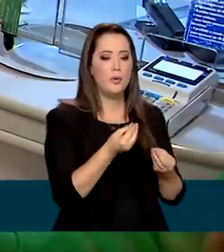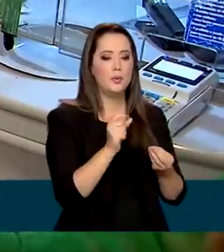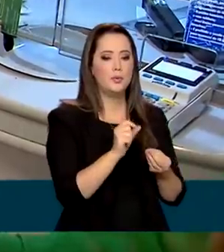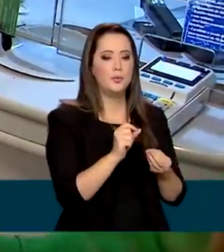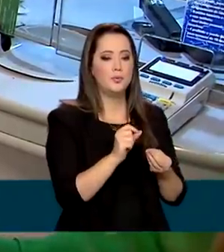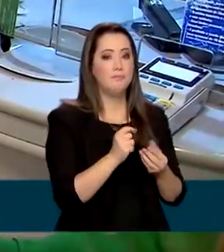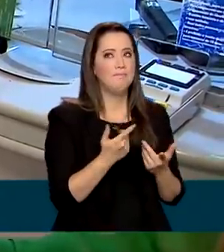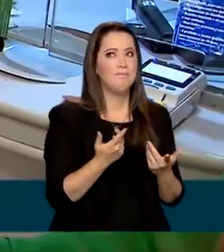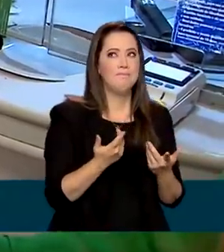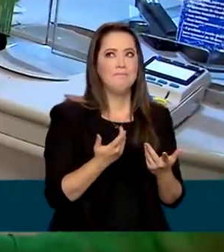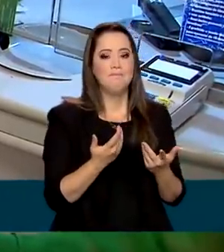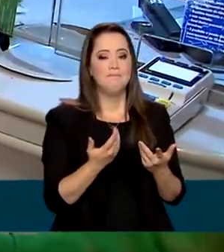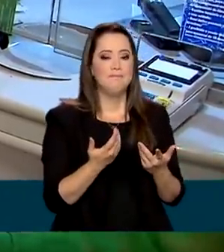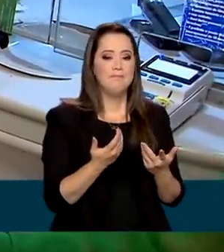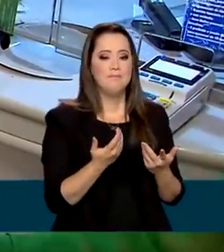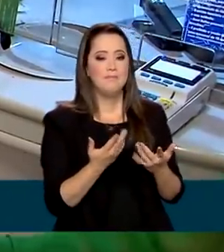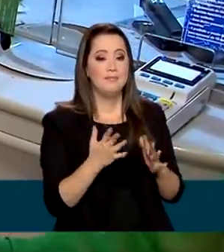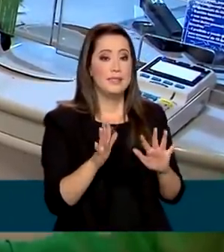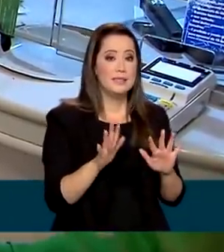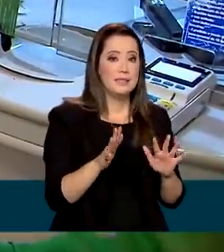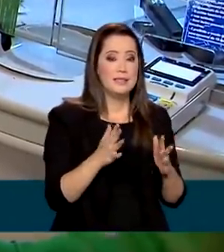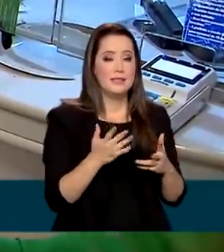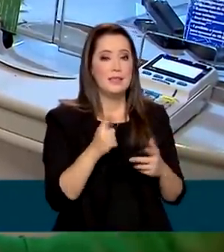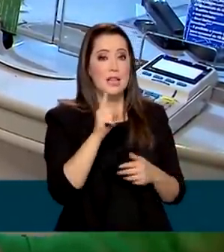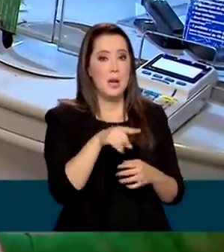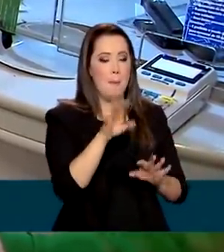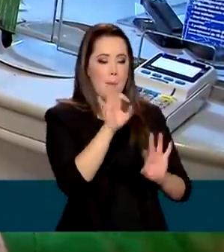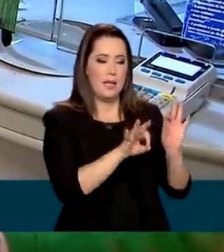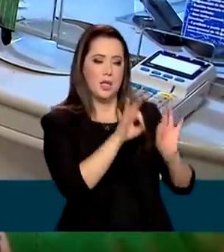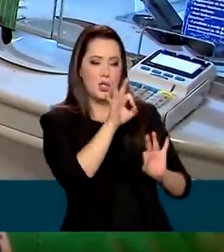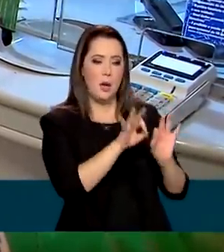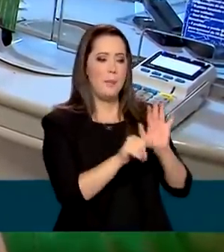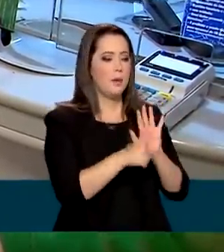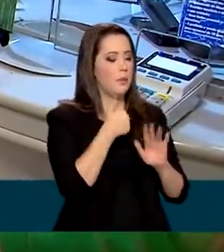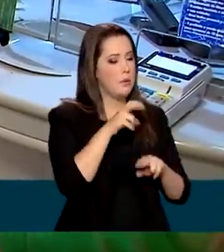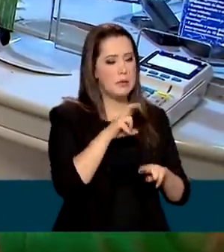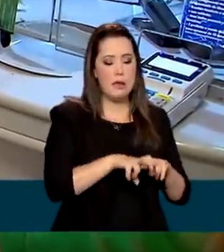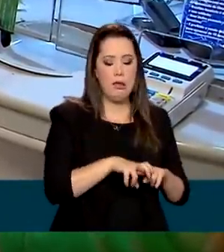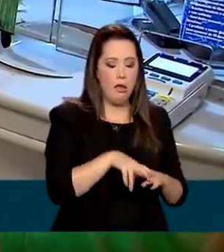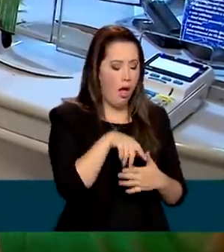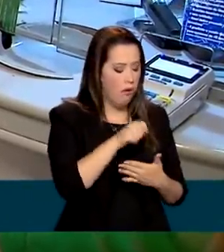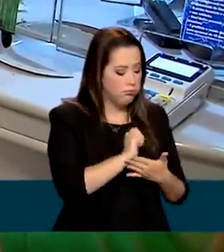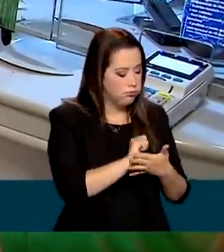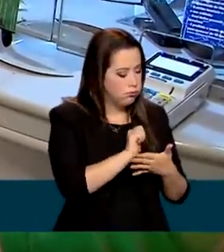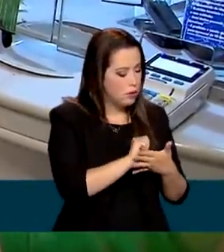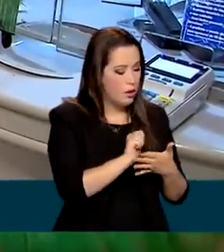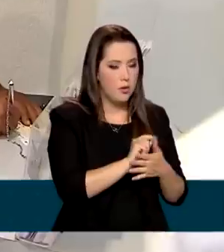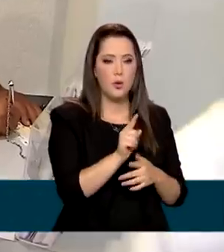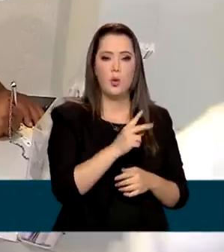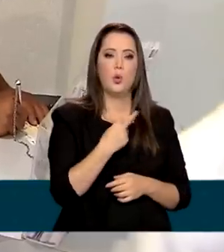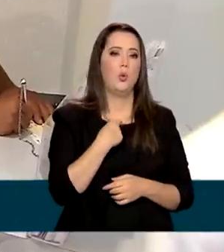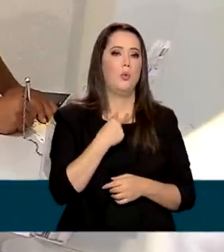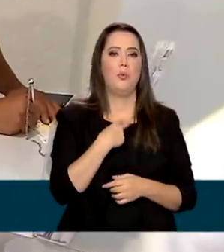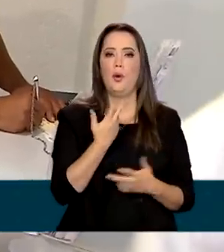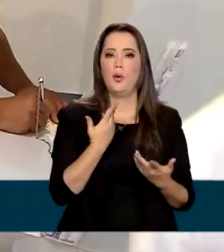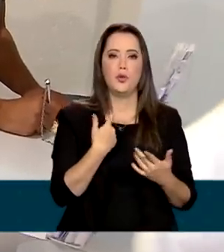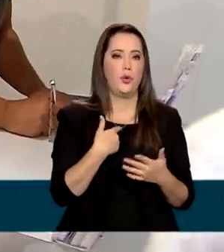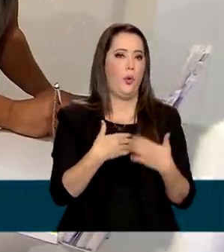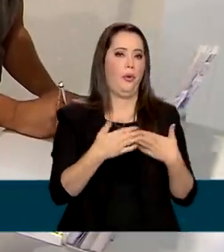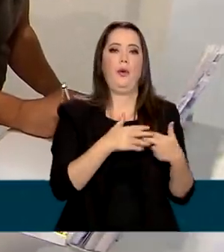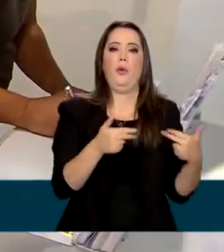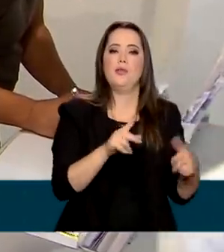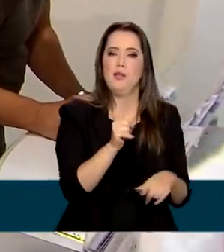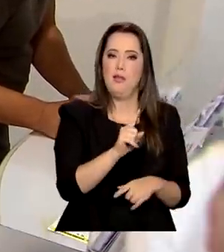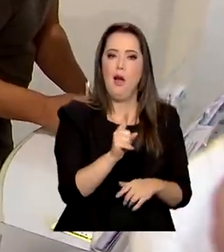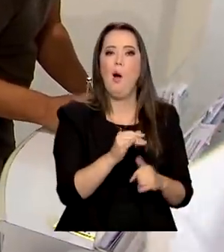planejar, né? Sentar e fazer. Fazer bobagem, não. Mais ajudar a família,